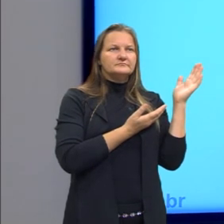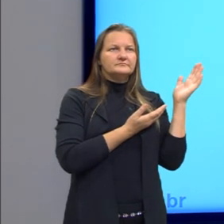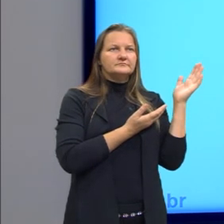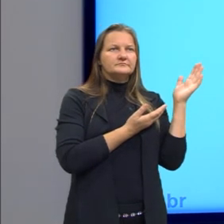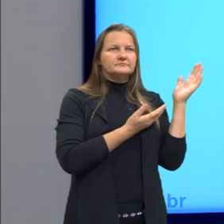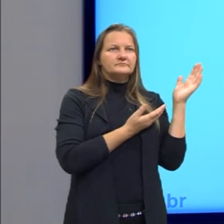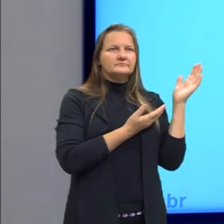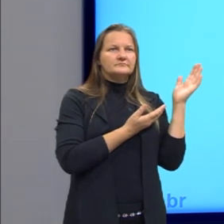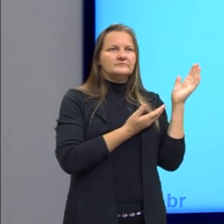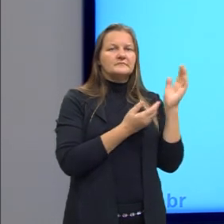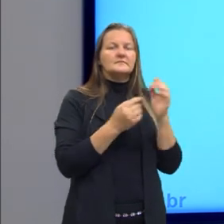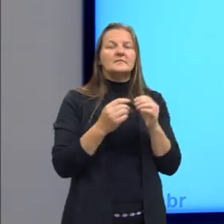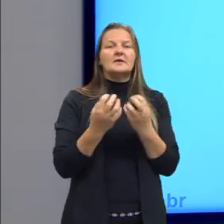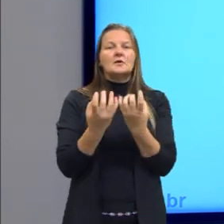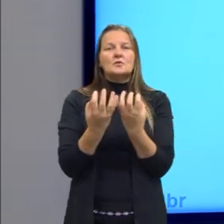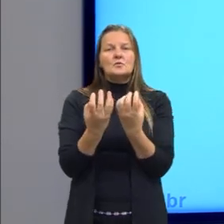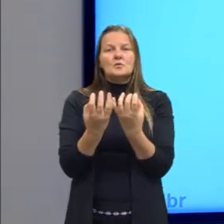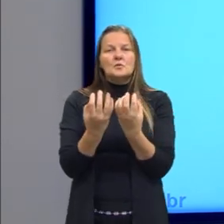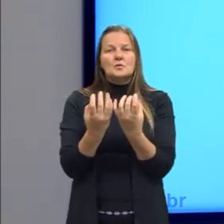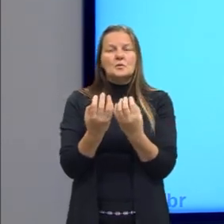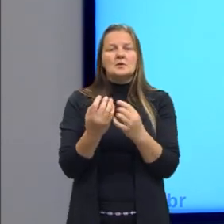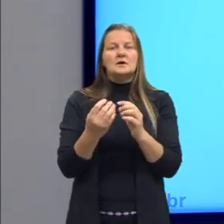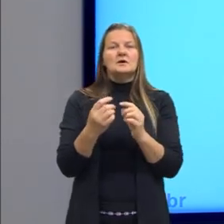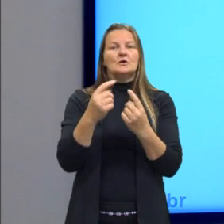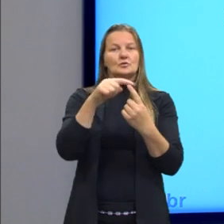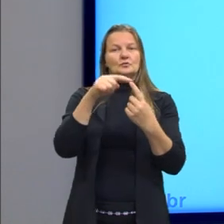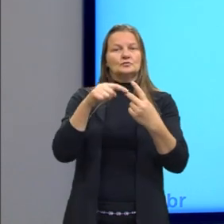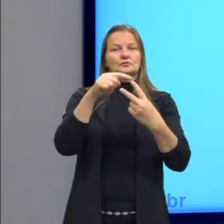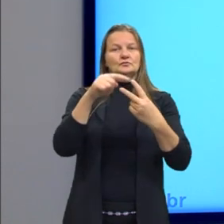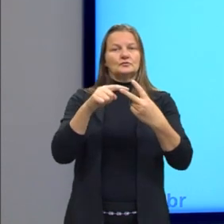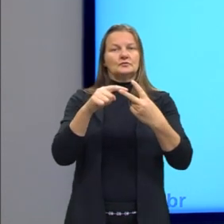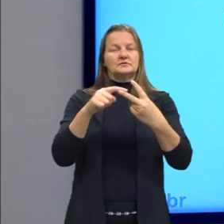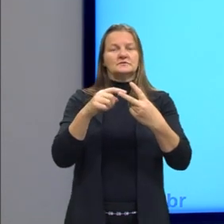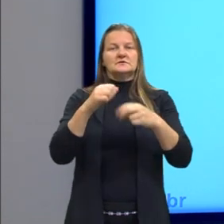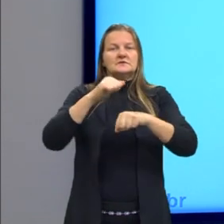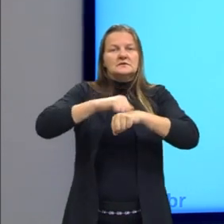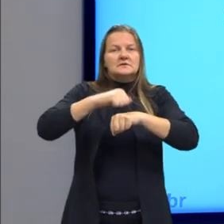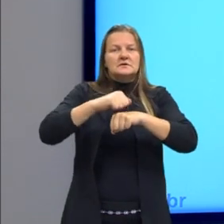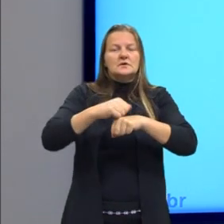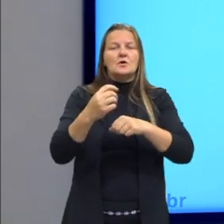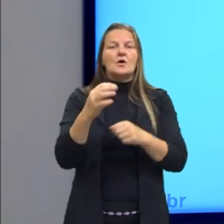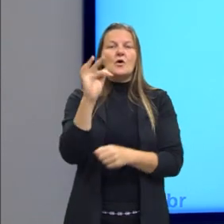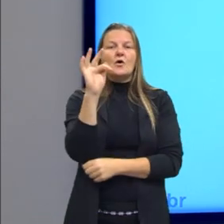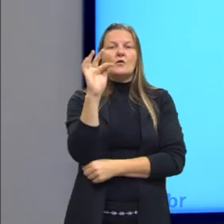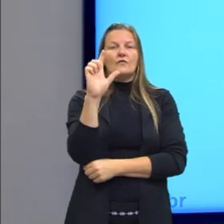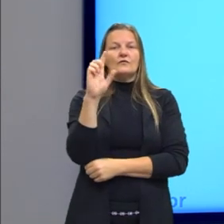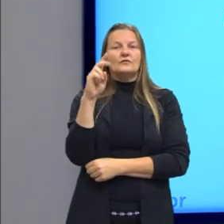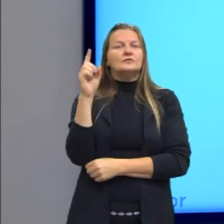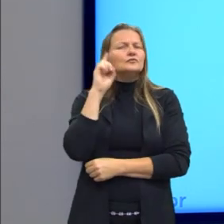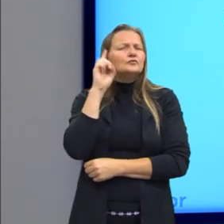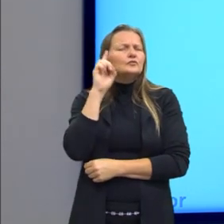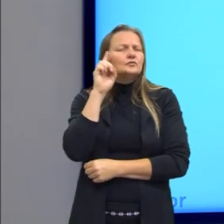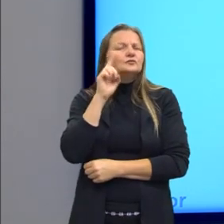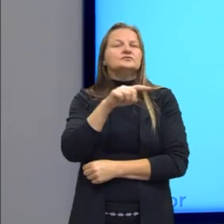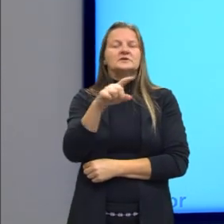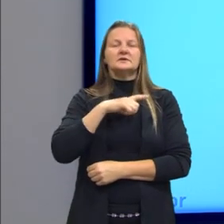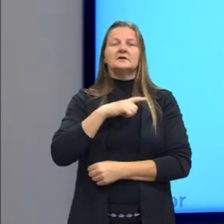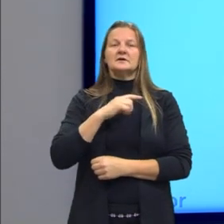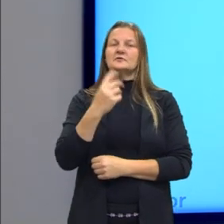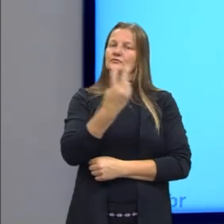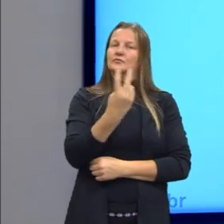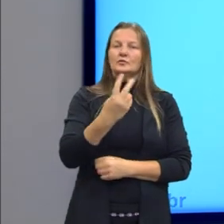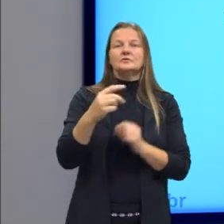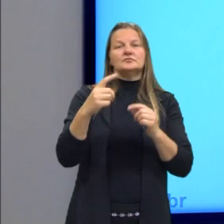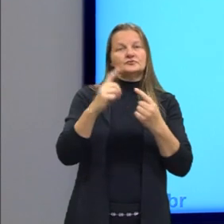ocorre uma ebuloscopia e uma crioscopia. Todos os dias no carro de vocês estão ocorrendo essas